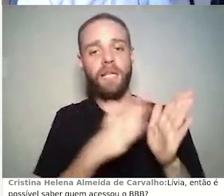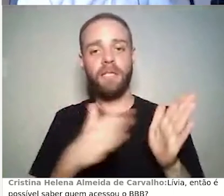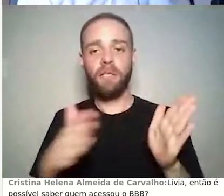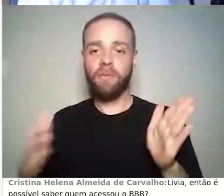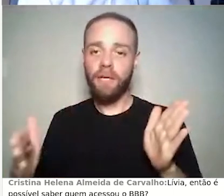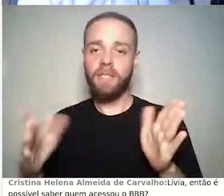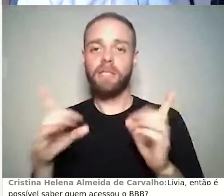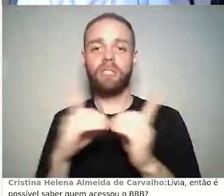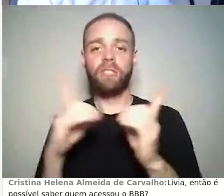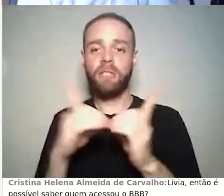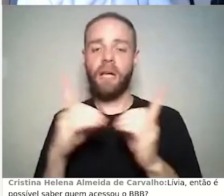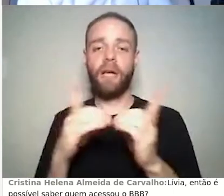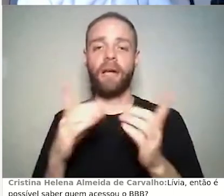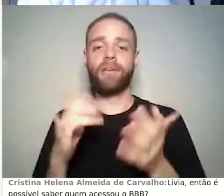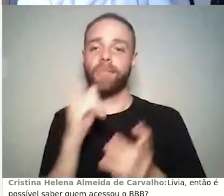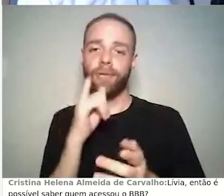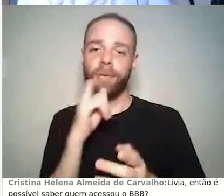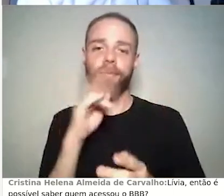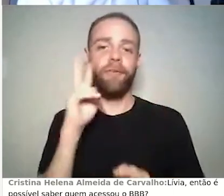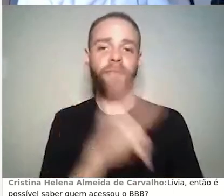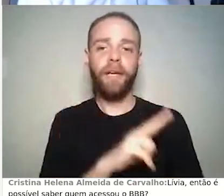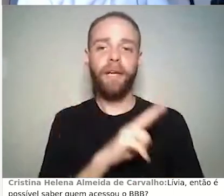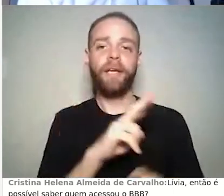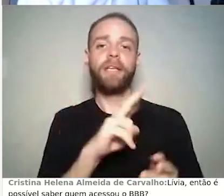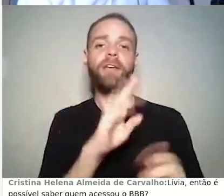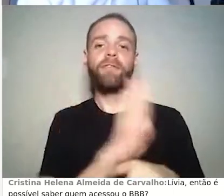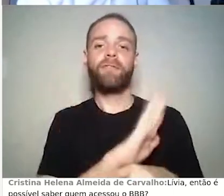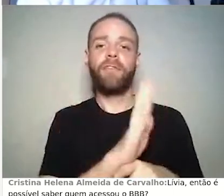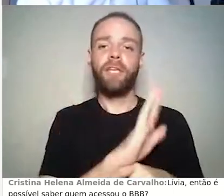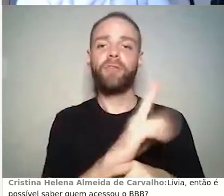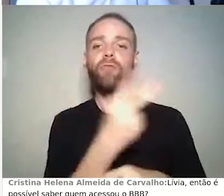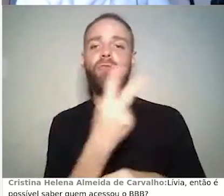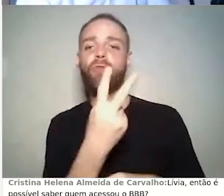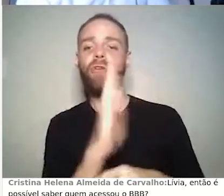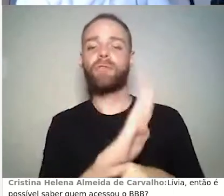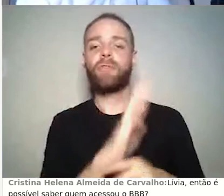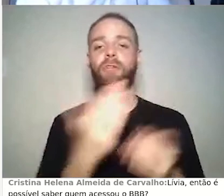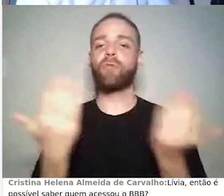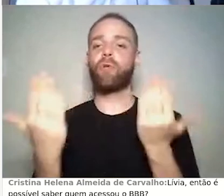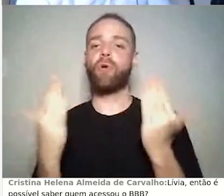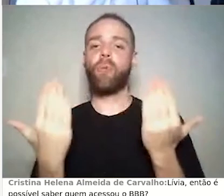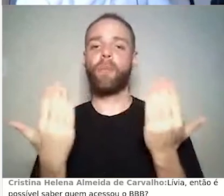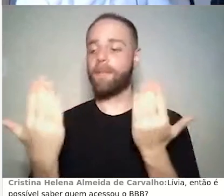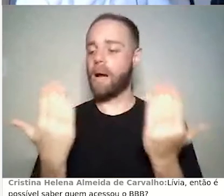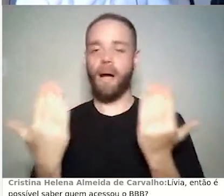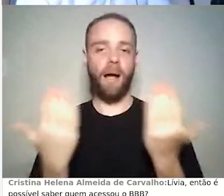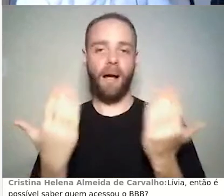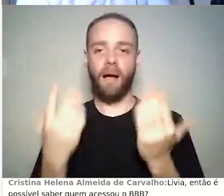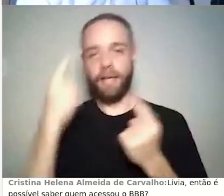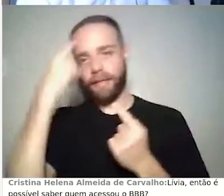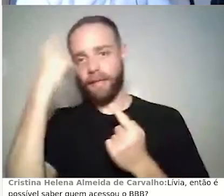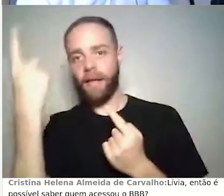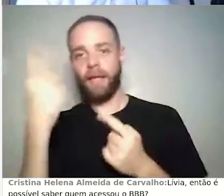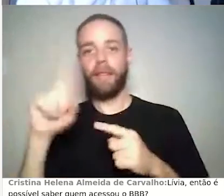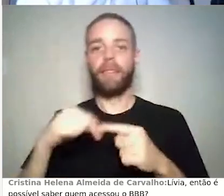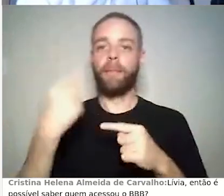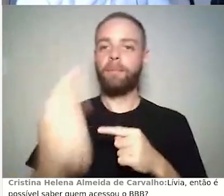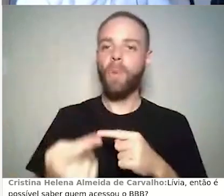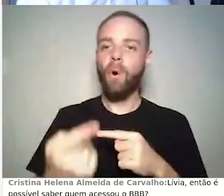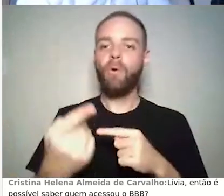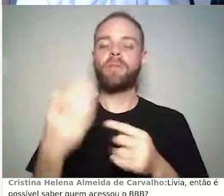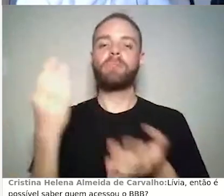onde, por exemplo, assistir um vídeo, assistir dois vídeos e comparar as ideias, os conceitos e depois postar uma tarefa,